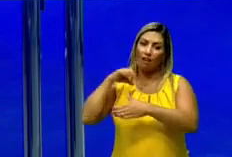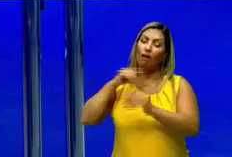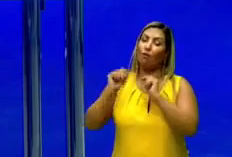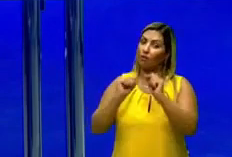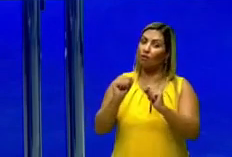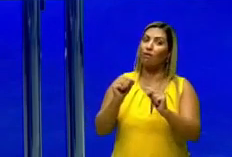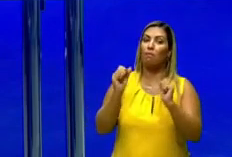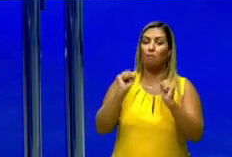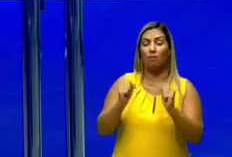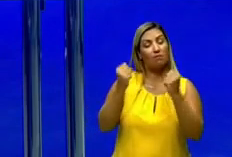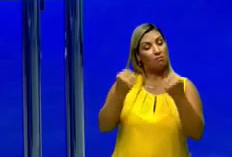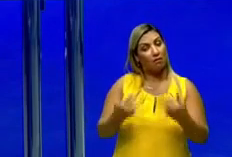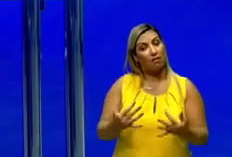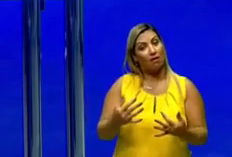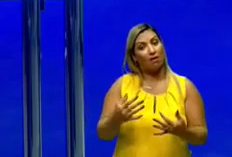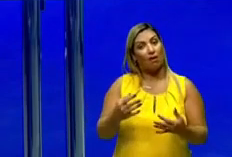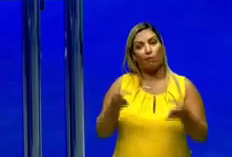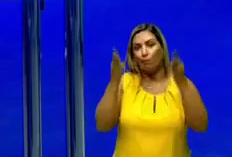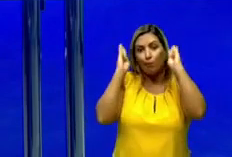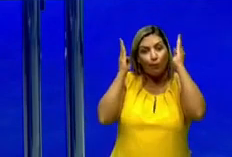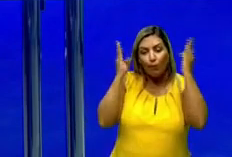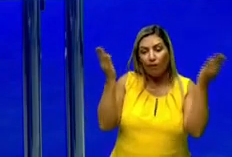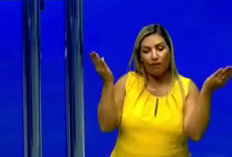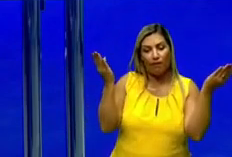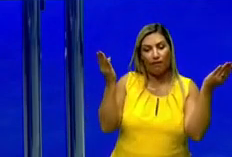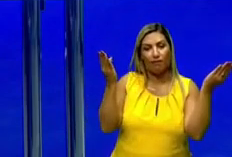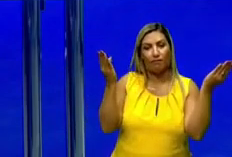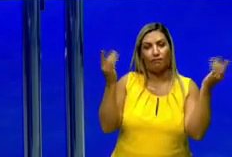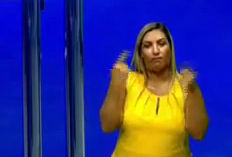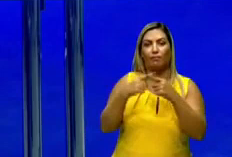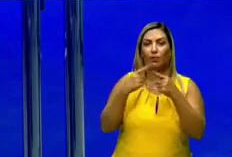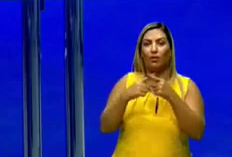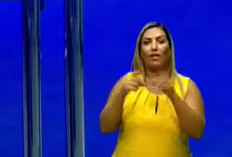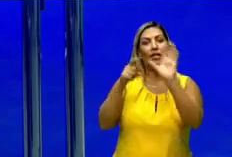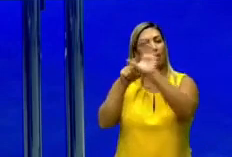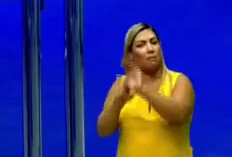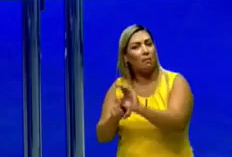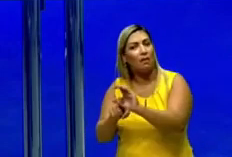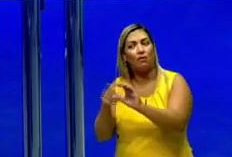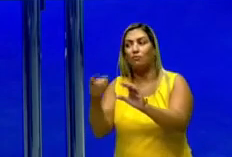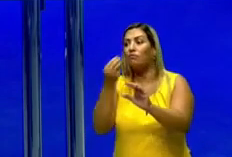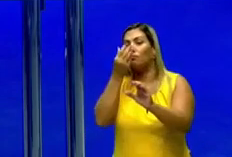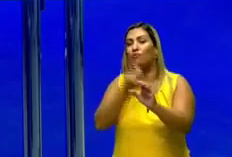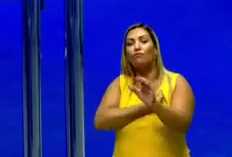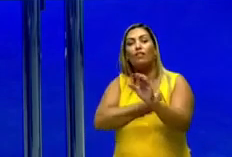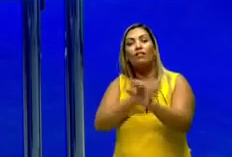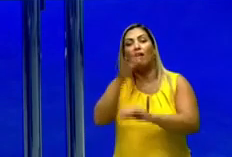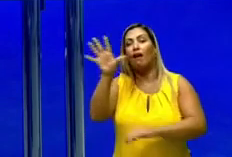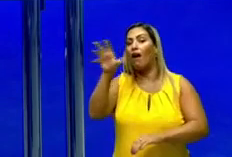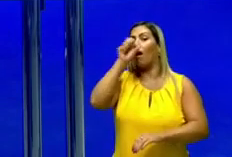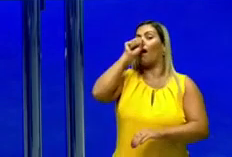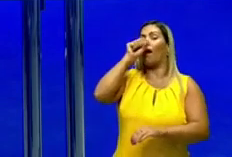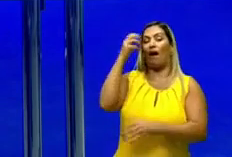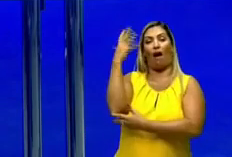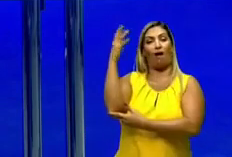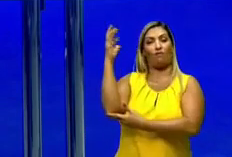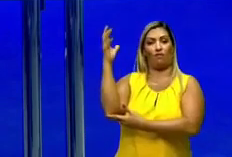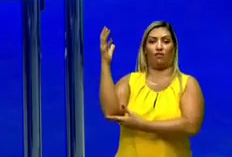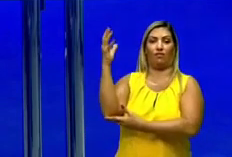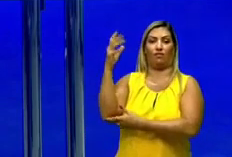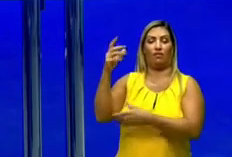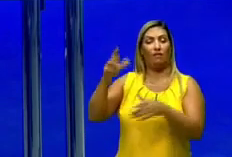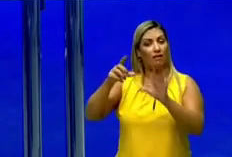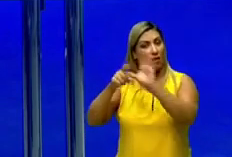que a gente pode dizer que é burra. Por quê? Você depende daquele recurso para viver. Você depende daquele recurso para